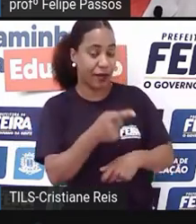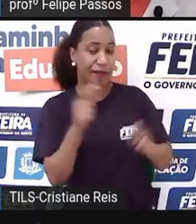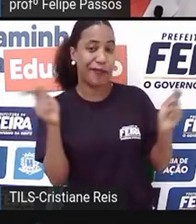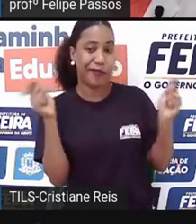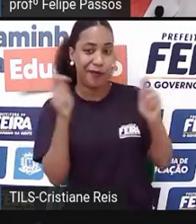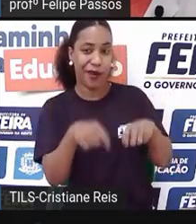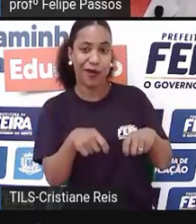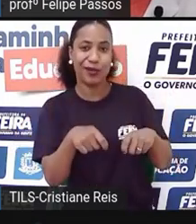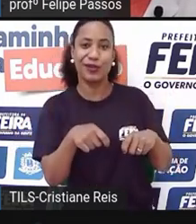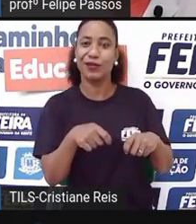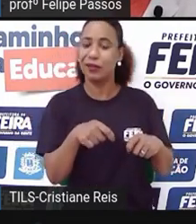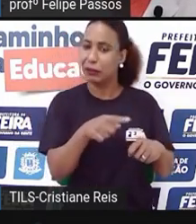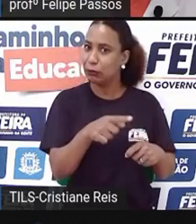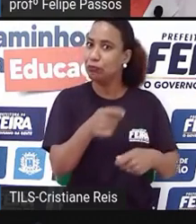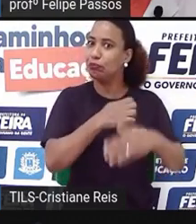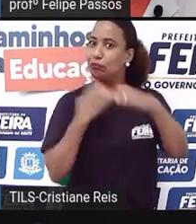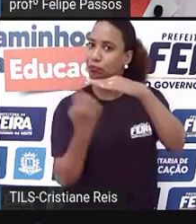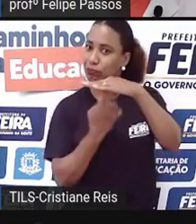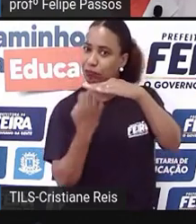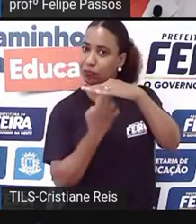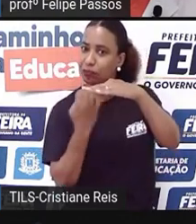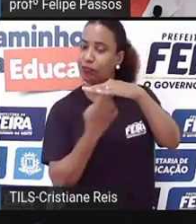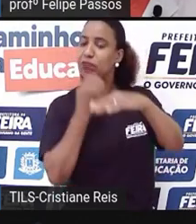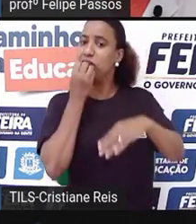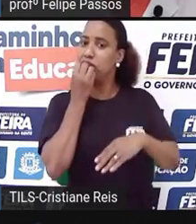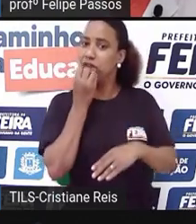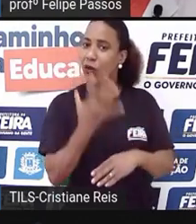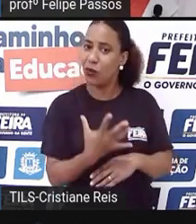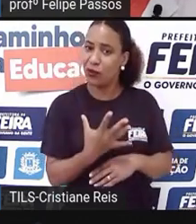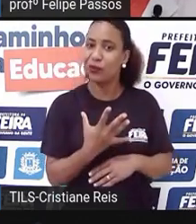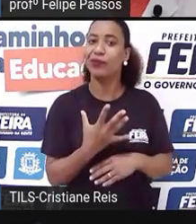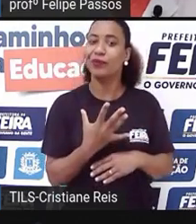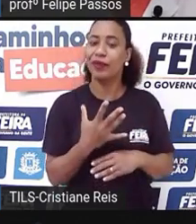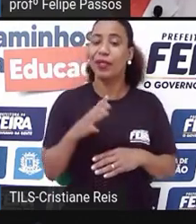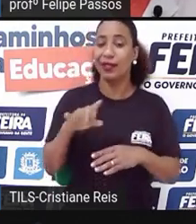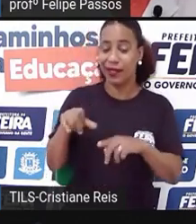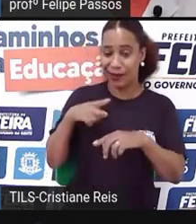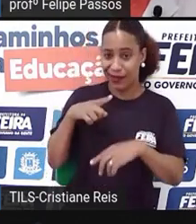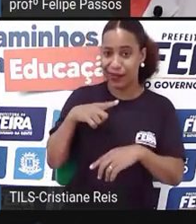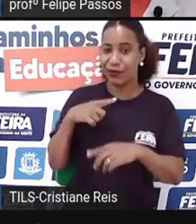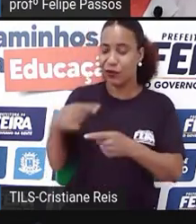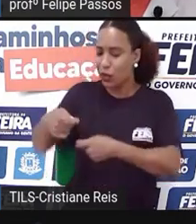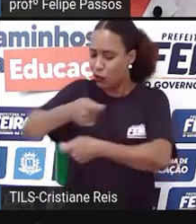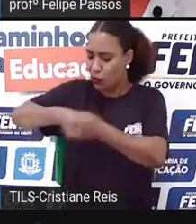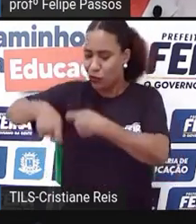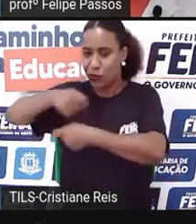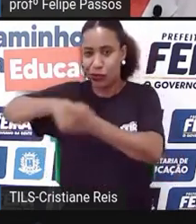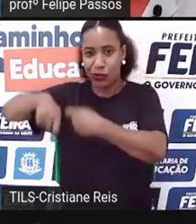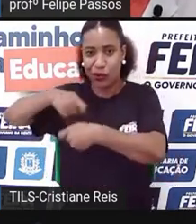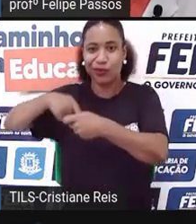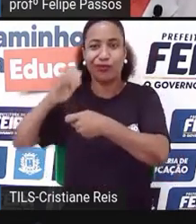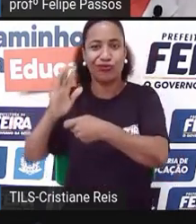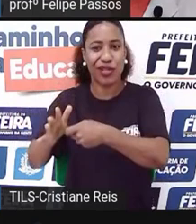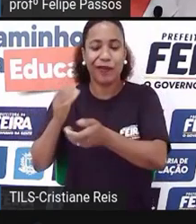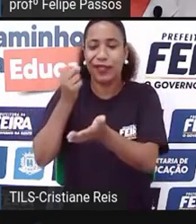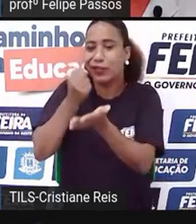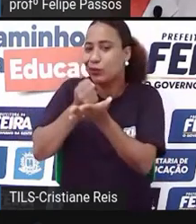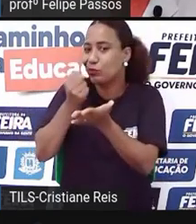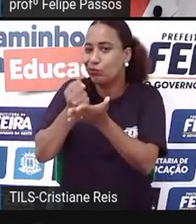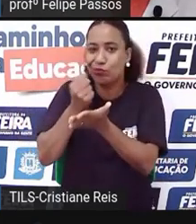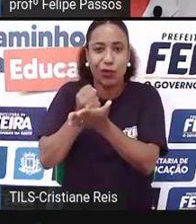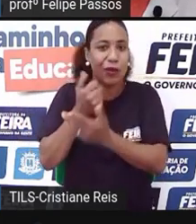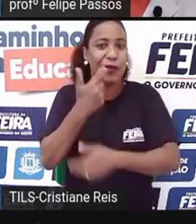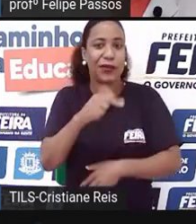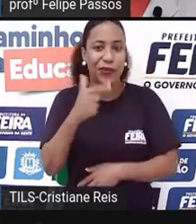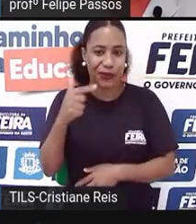O SEBRAE atende aquela pessoa que já tem um negócio e que ainda não está formalizado, nós falamos muito sobre isso, que é aquele potencial empresário. E o